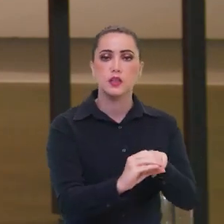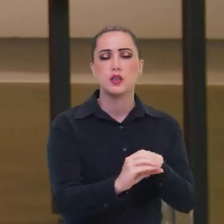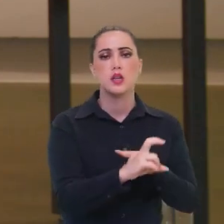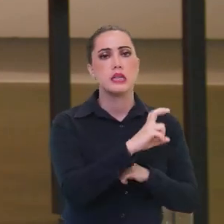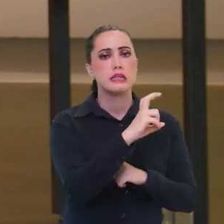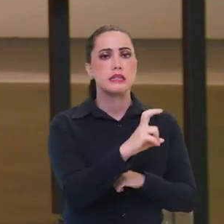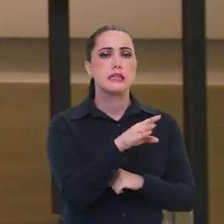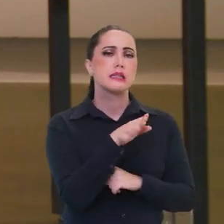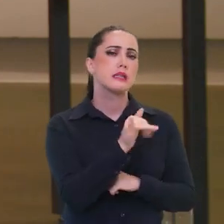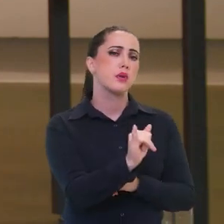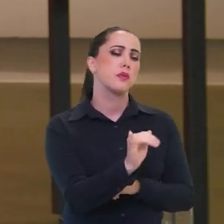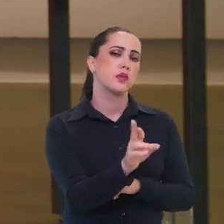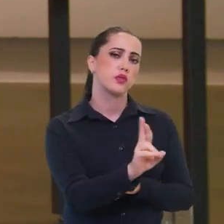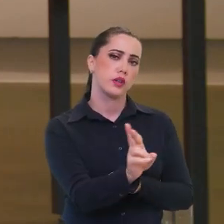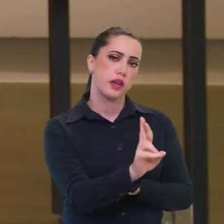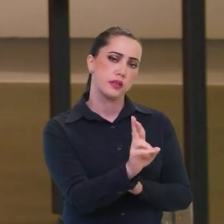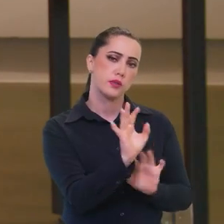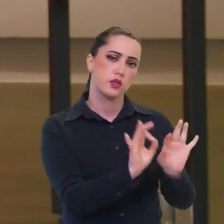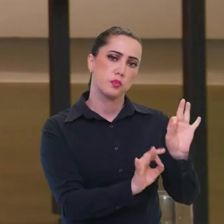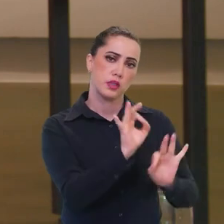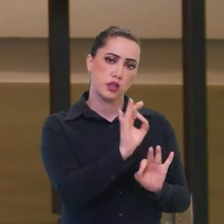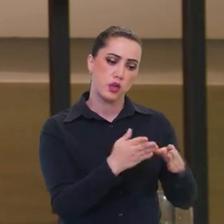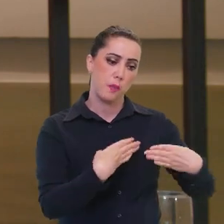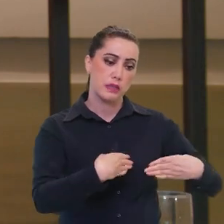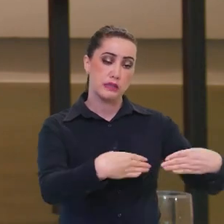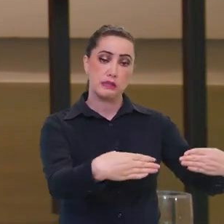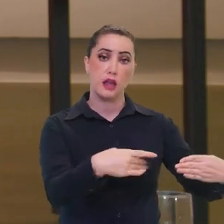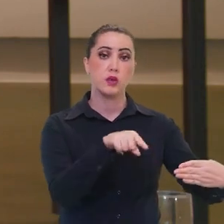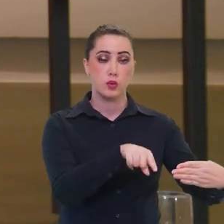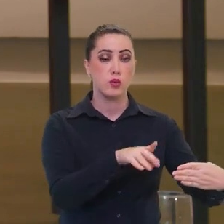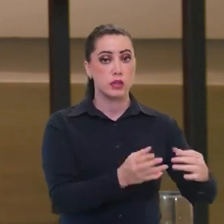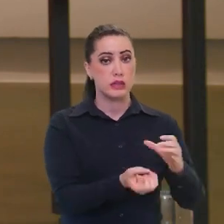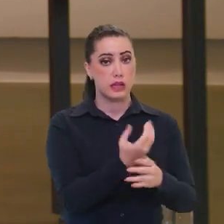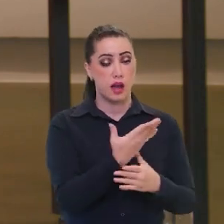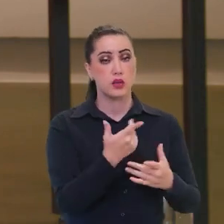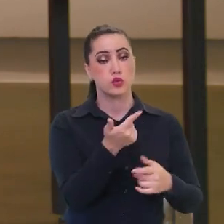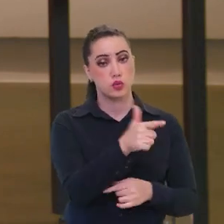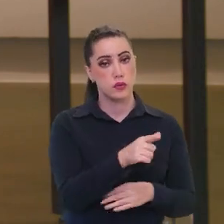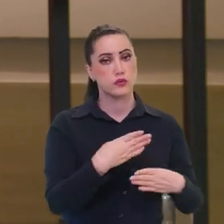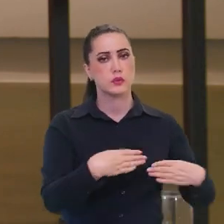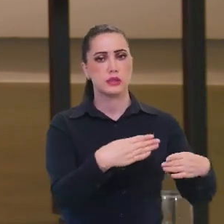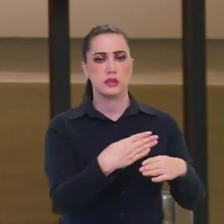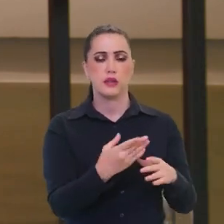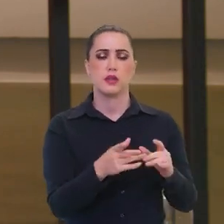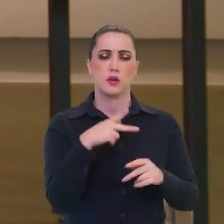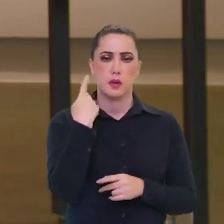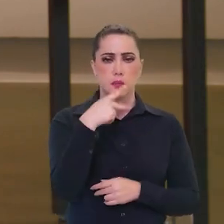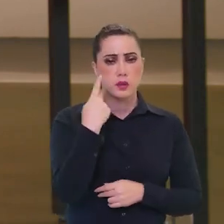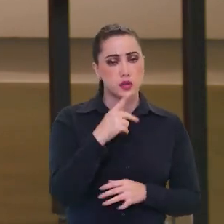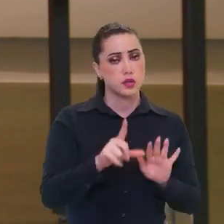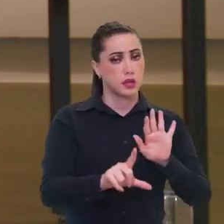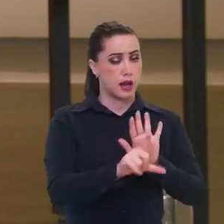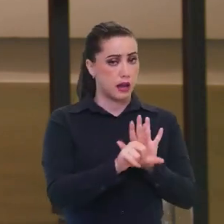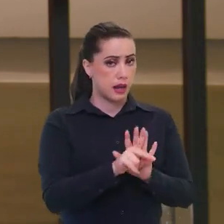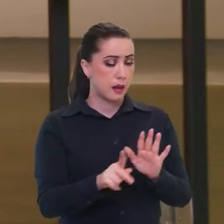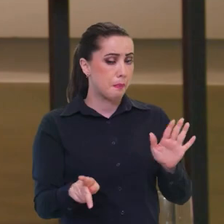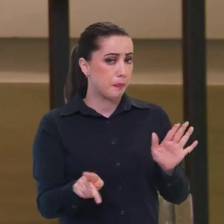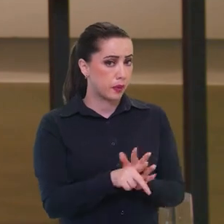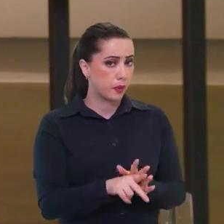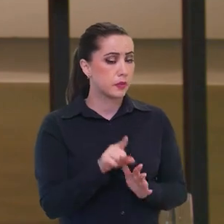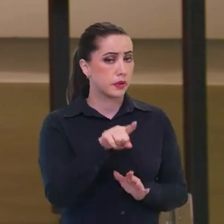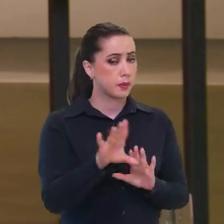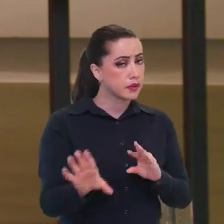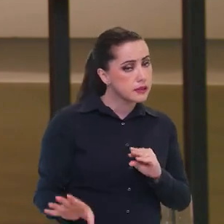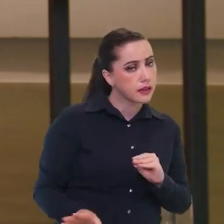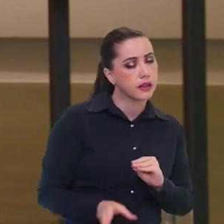de 5 bilhões, mais ou menos, para a gente montar o Ministério e fazer as políticas da lei de fomento. E com